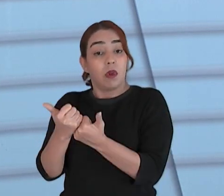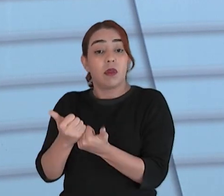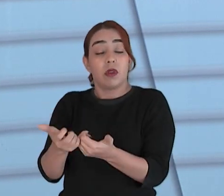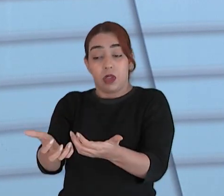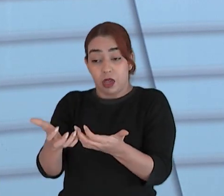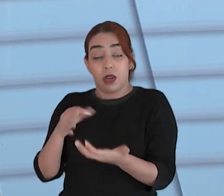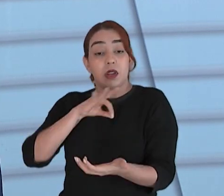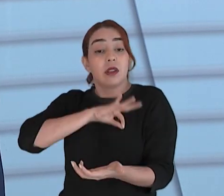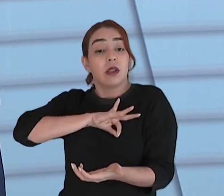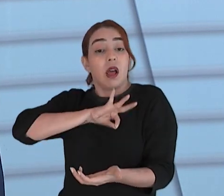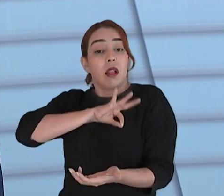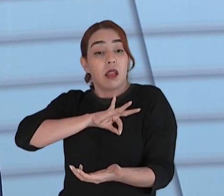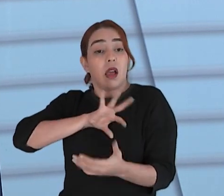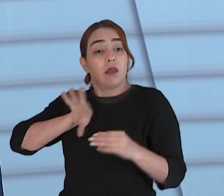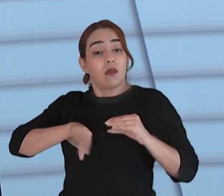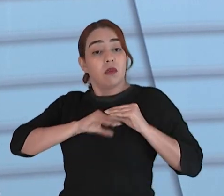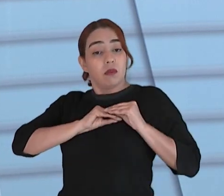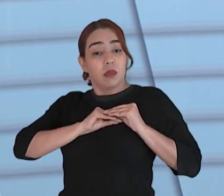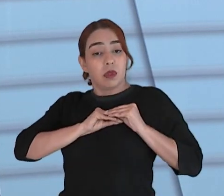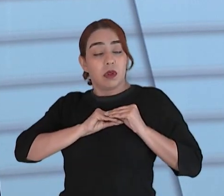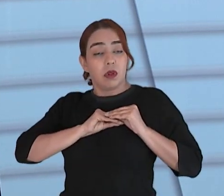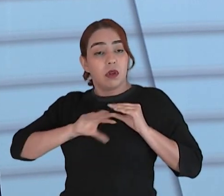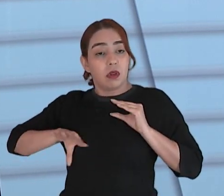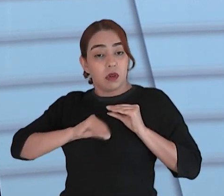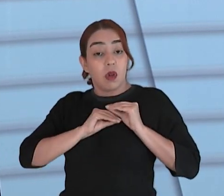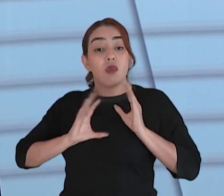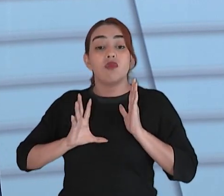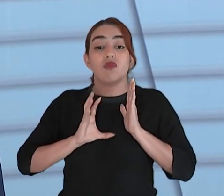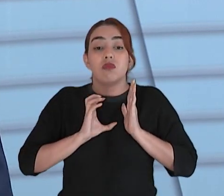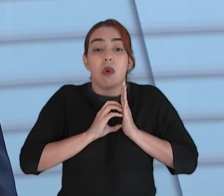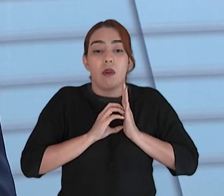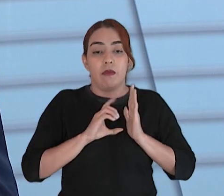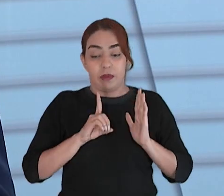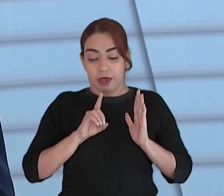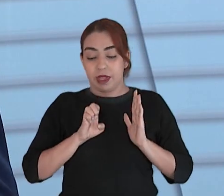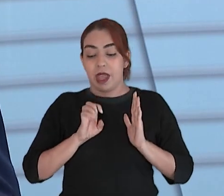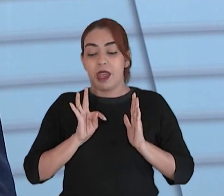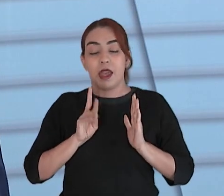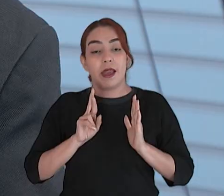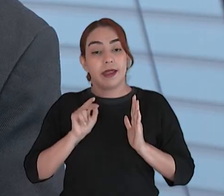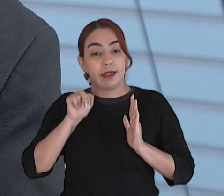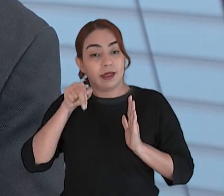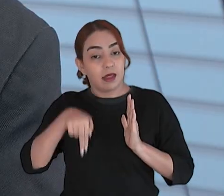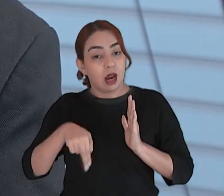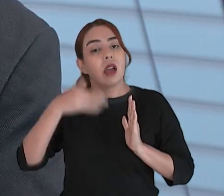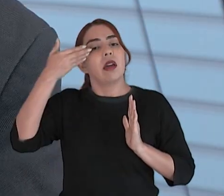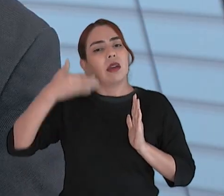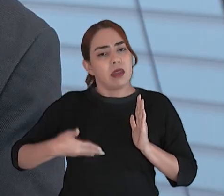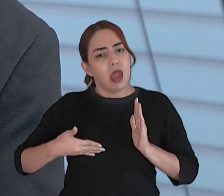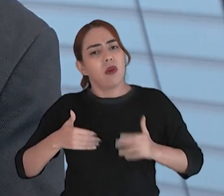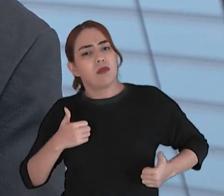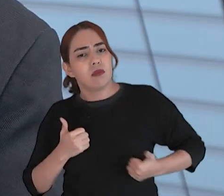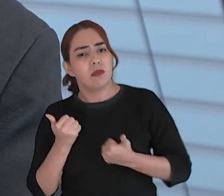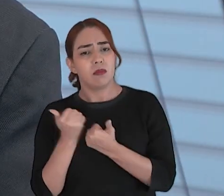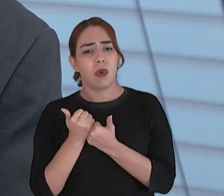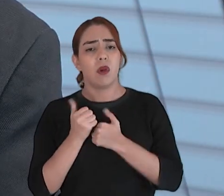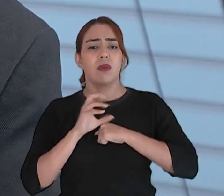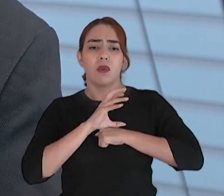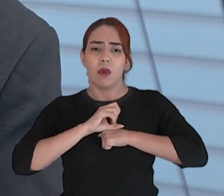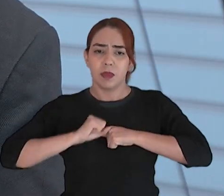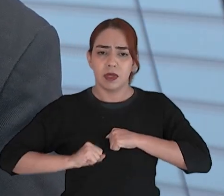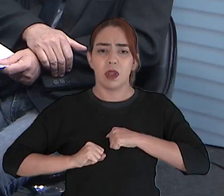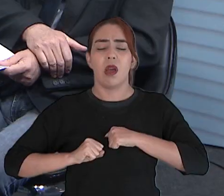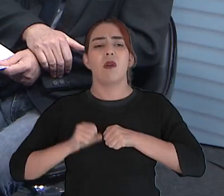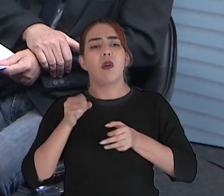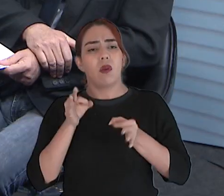melhorias salariais que é o servidor do Detran o Detran sempre o senhor estava na comissão com a deputada Larissa e outros deputados